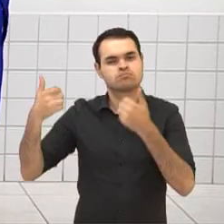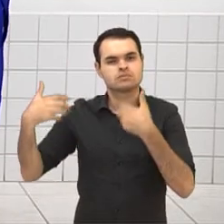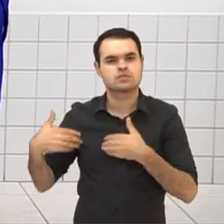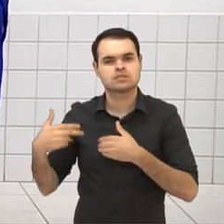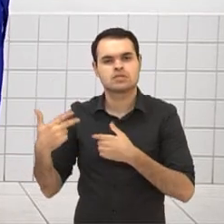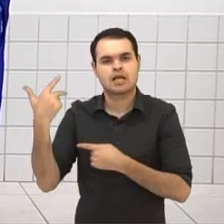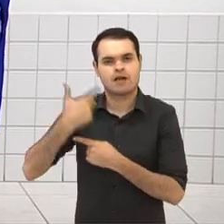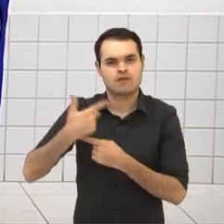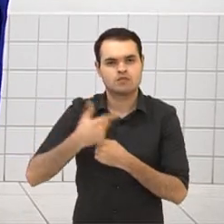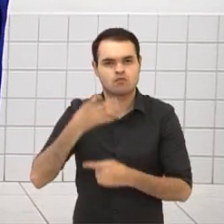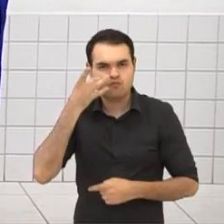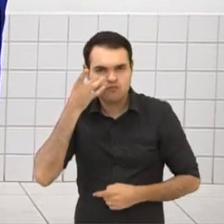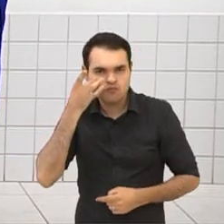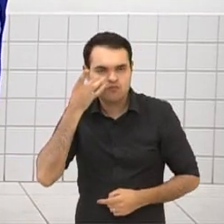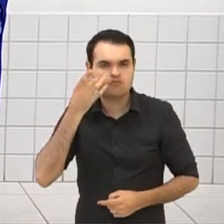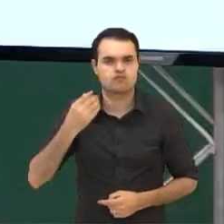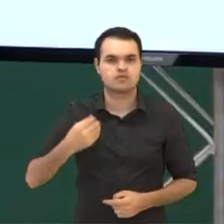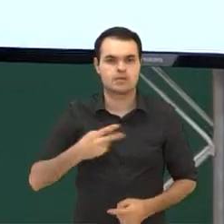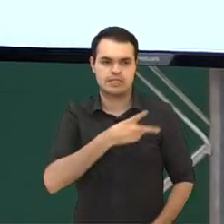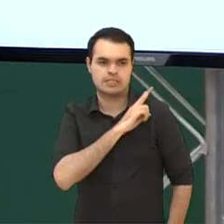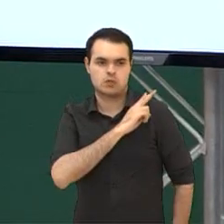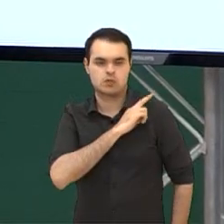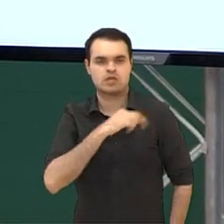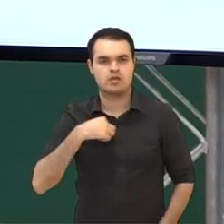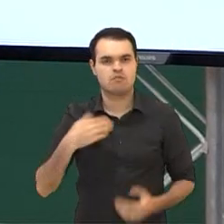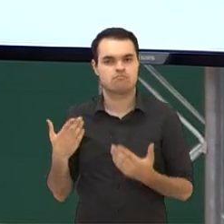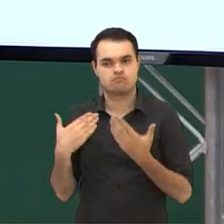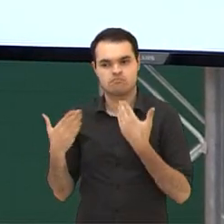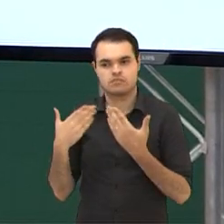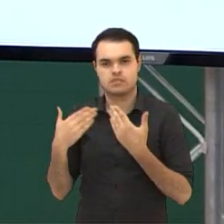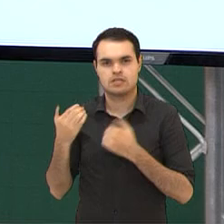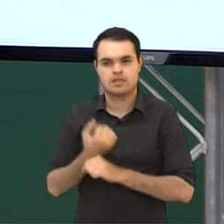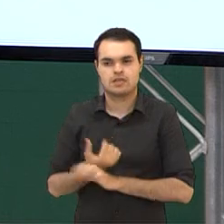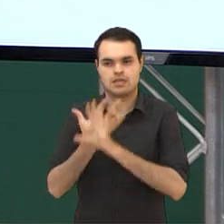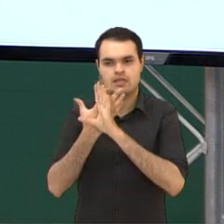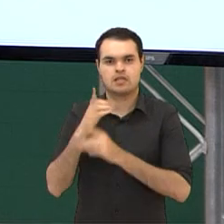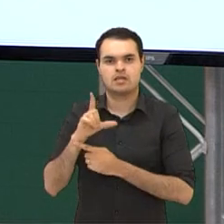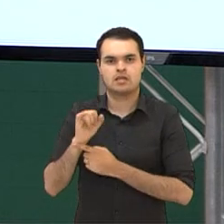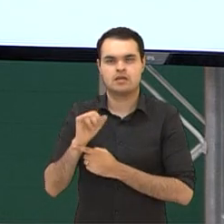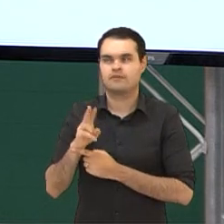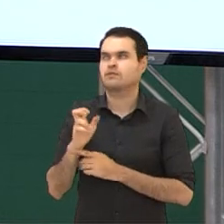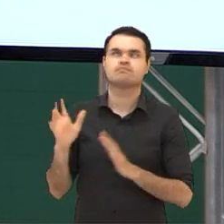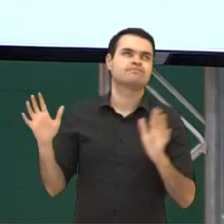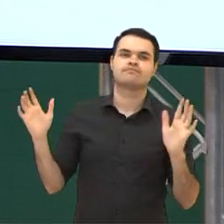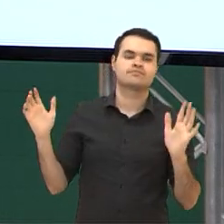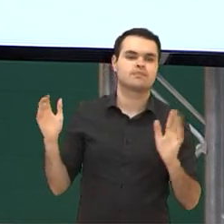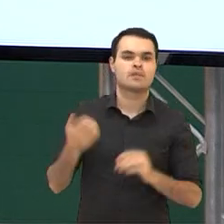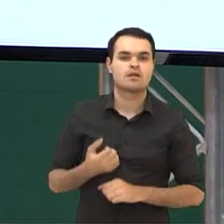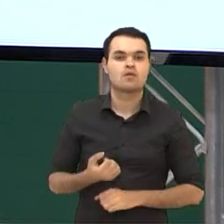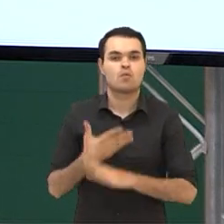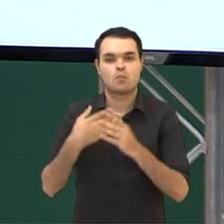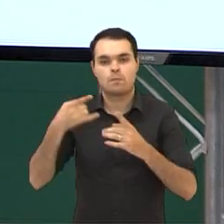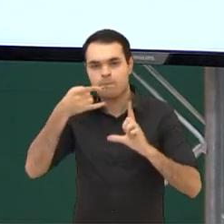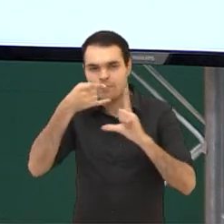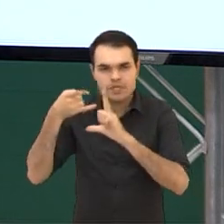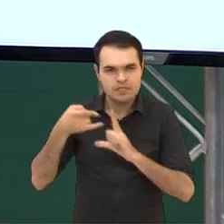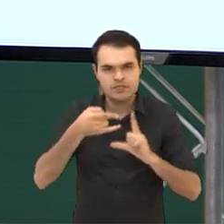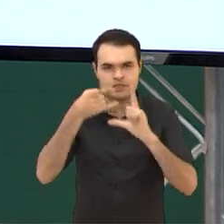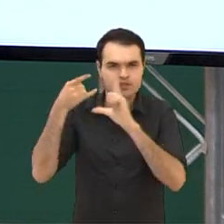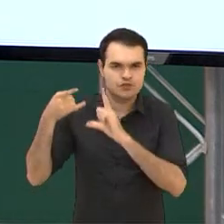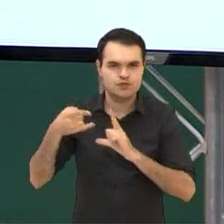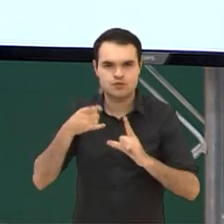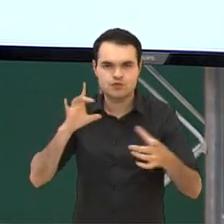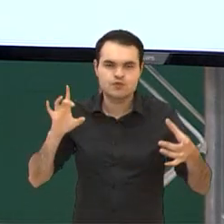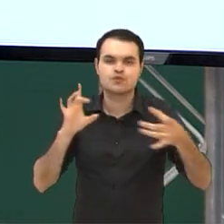vivo da aula da segunda série, eu participei de uma live. Hum, legal. De uma live. Eu participei de um meet, né, de uma